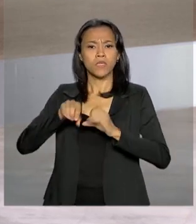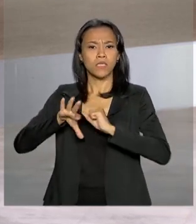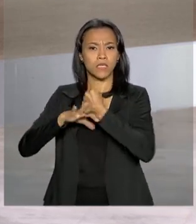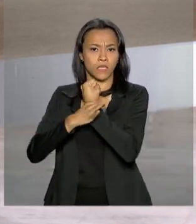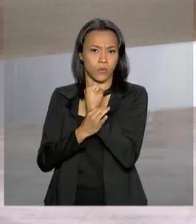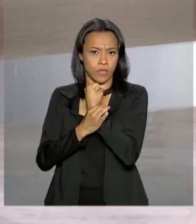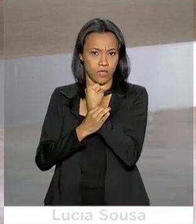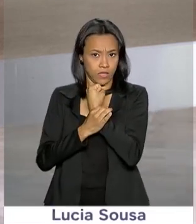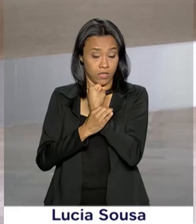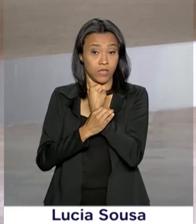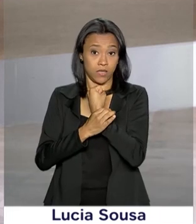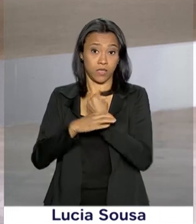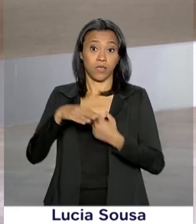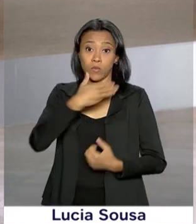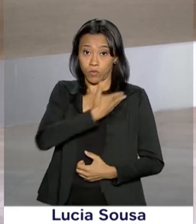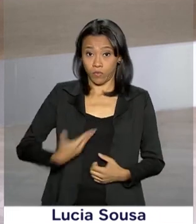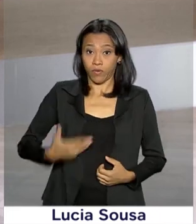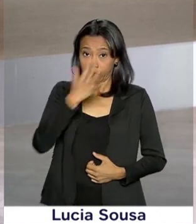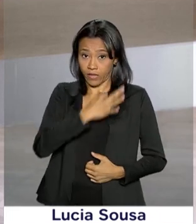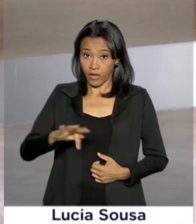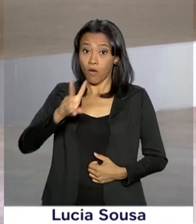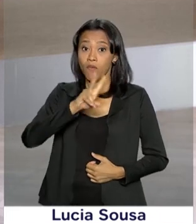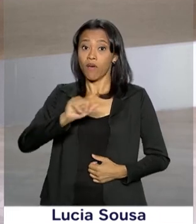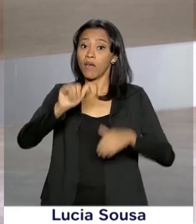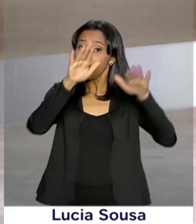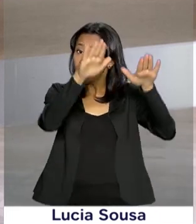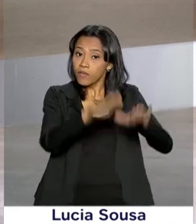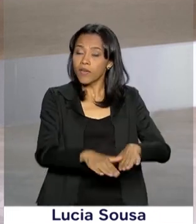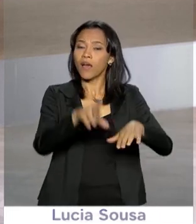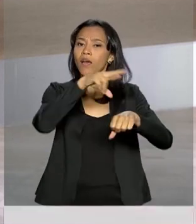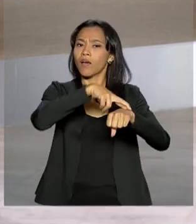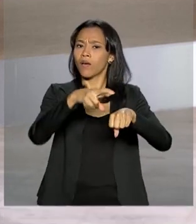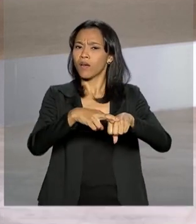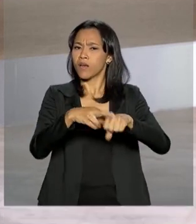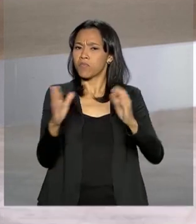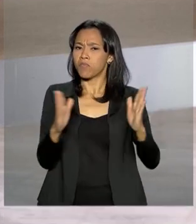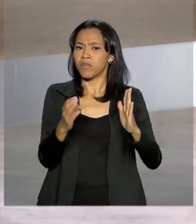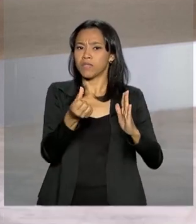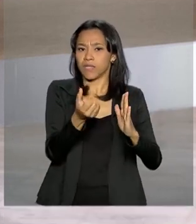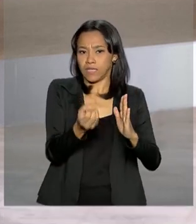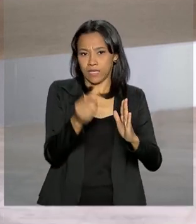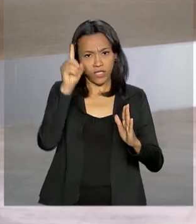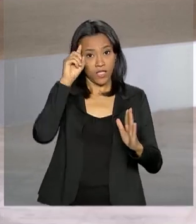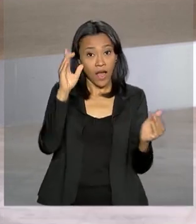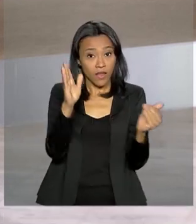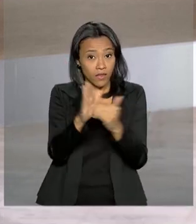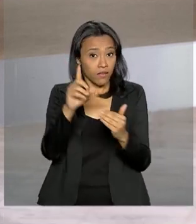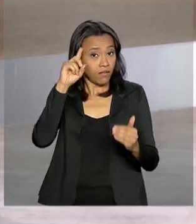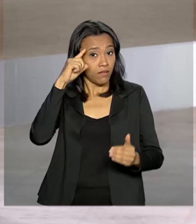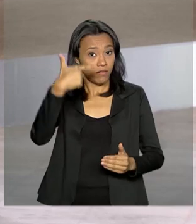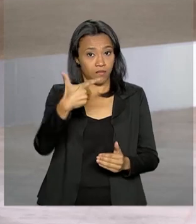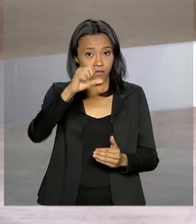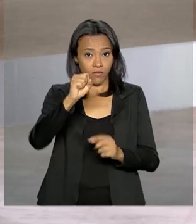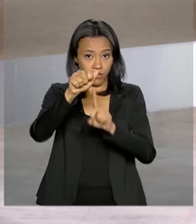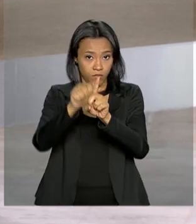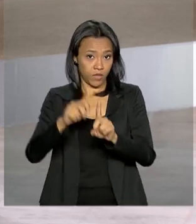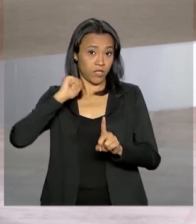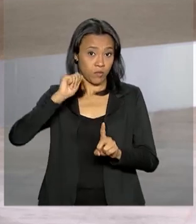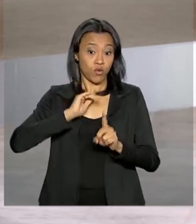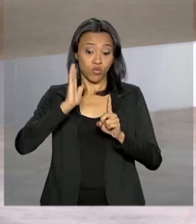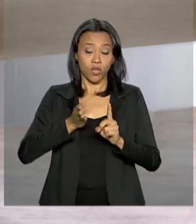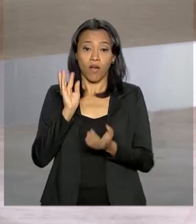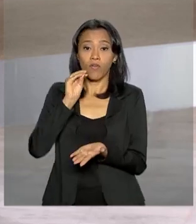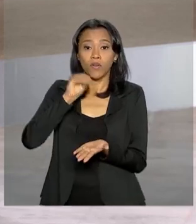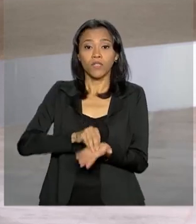ficar em Rondon, em Roraima, por mais 60 dias, até dia 28 de abril. A autorização foi publicada no Diário